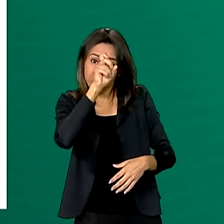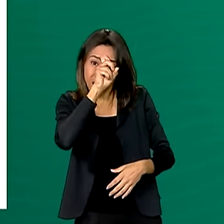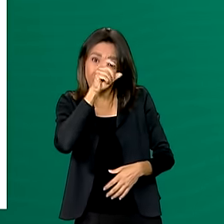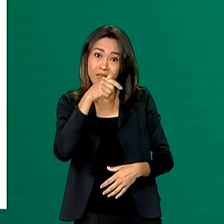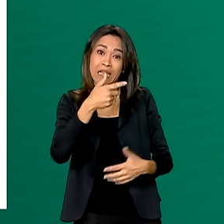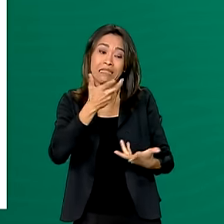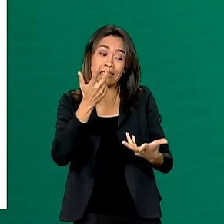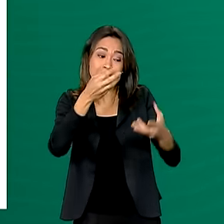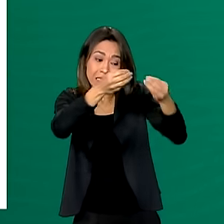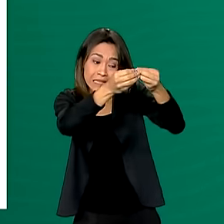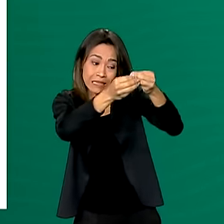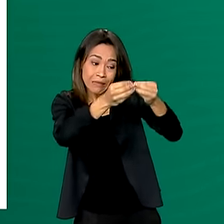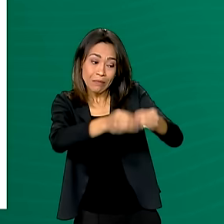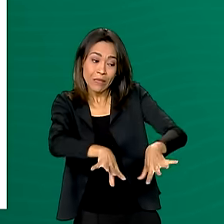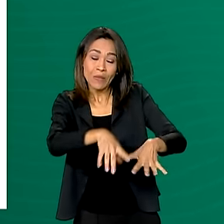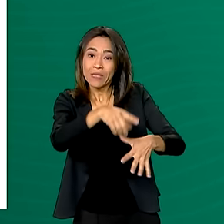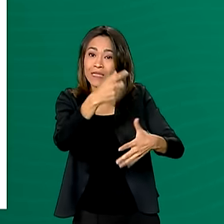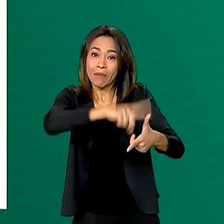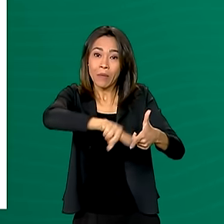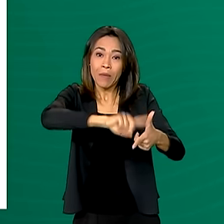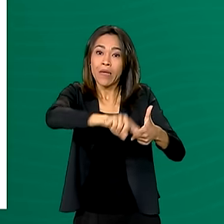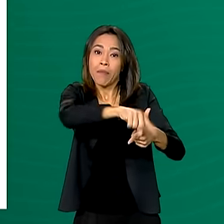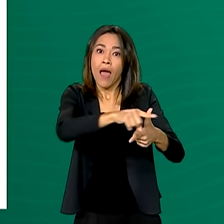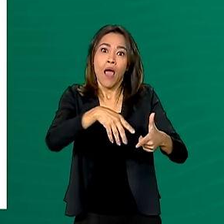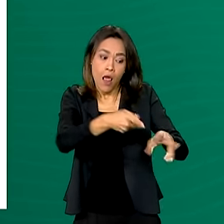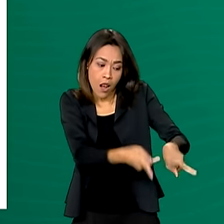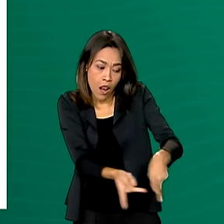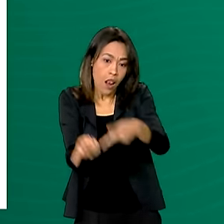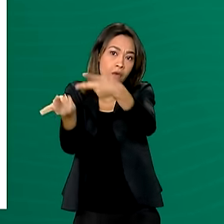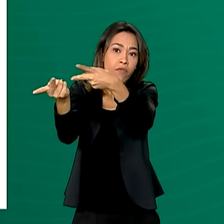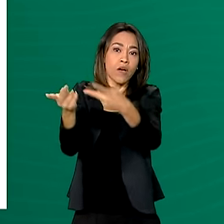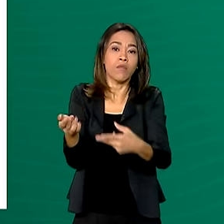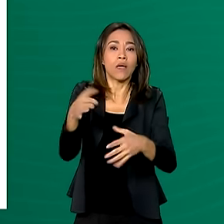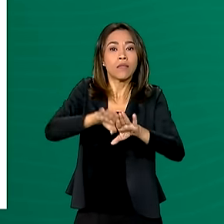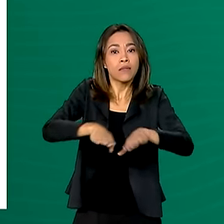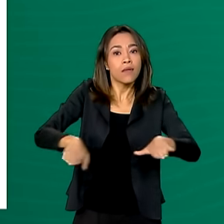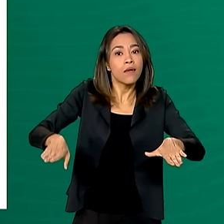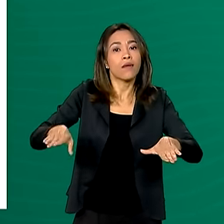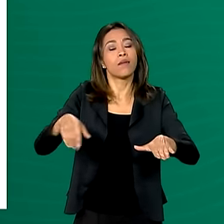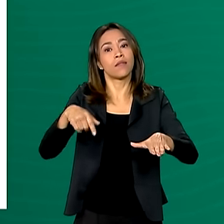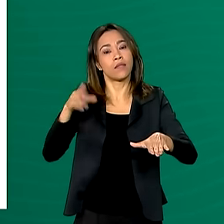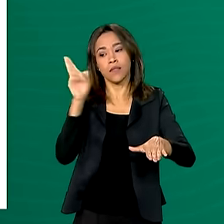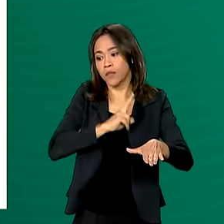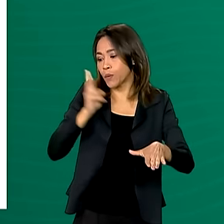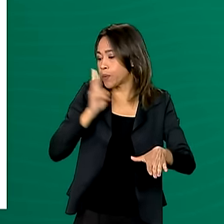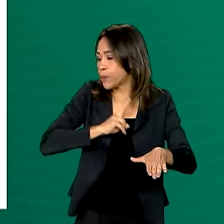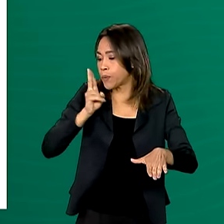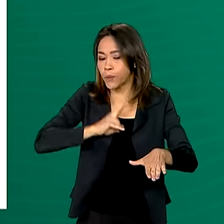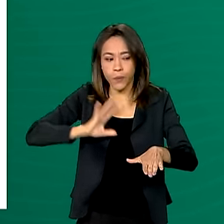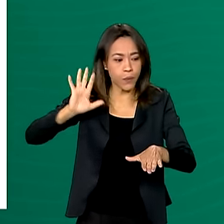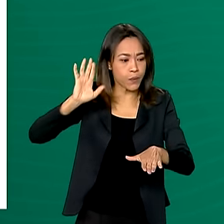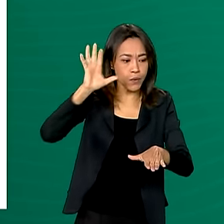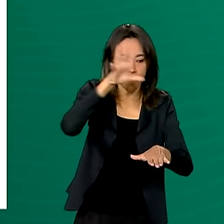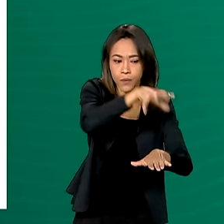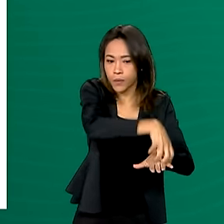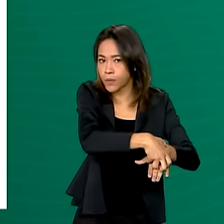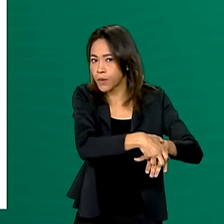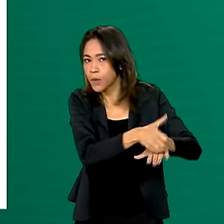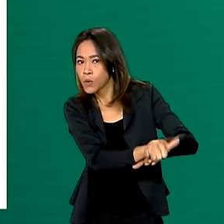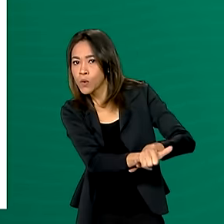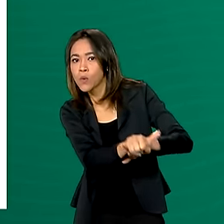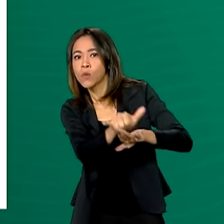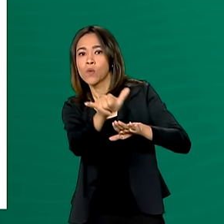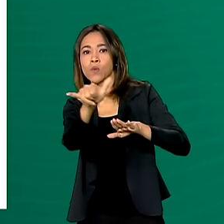a evacuação das crianças, principalmente as crianças desse hospital, ela tem que ser imediata. E devido à estrutura das